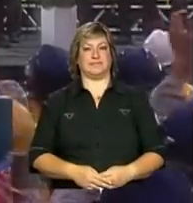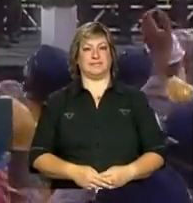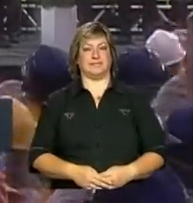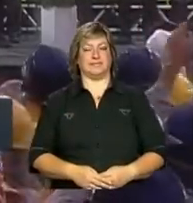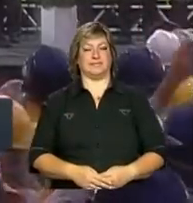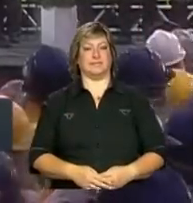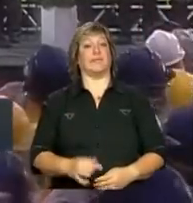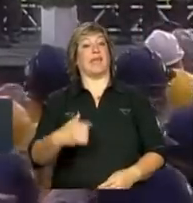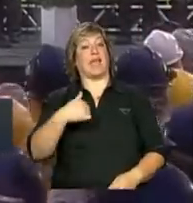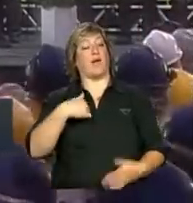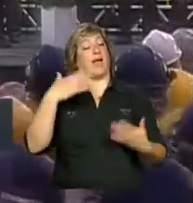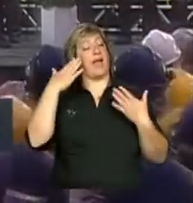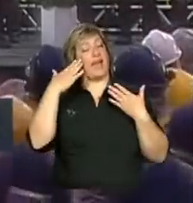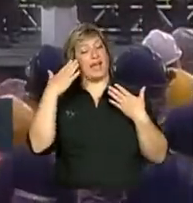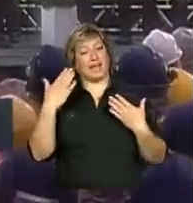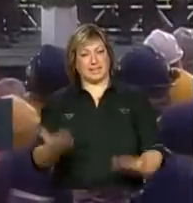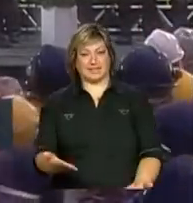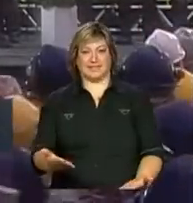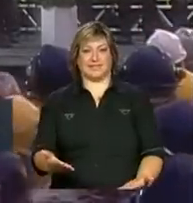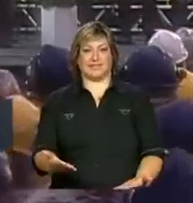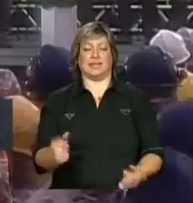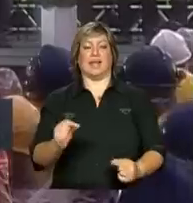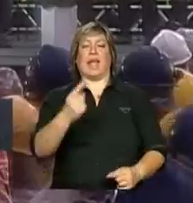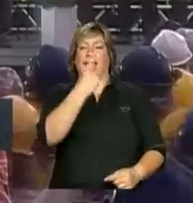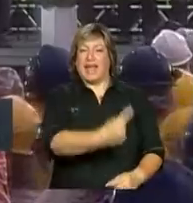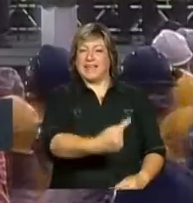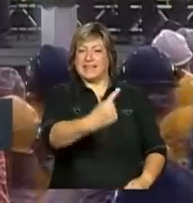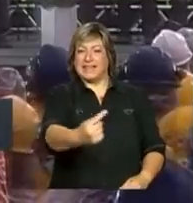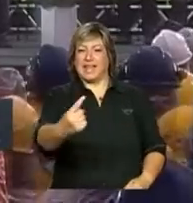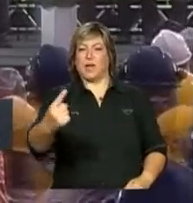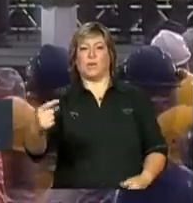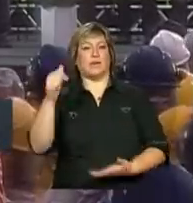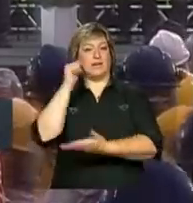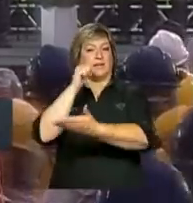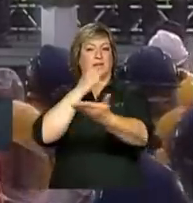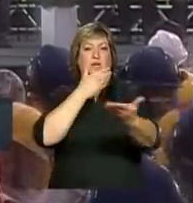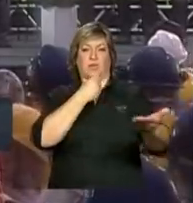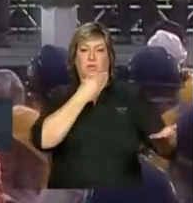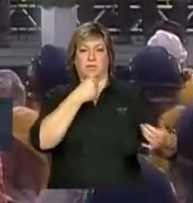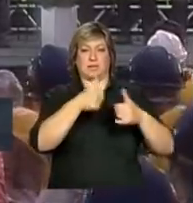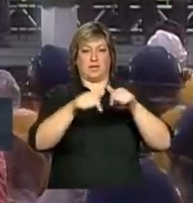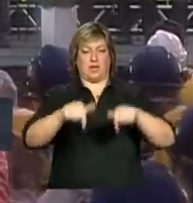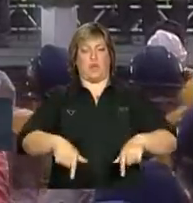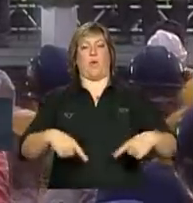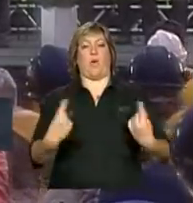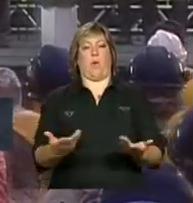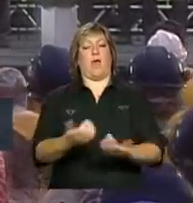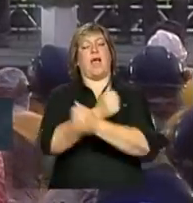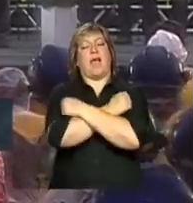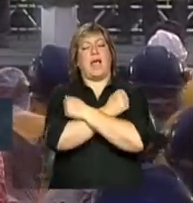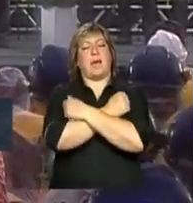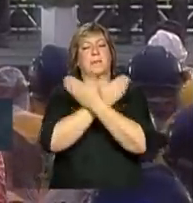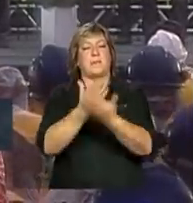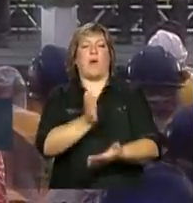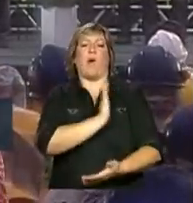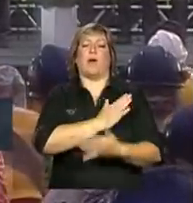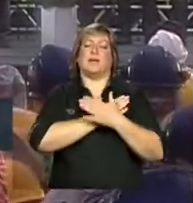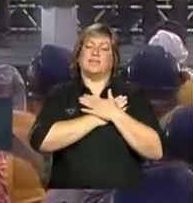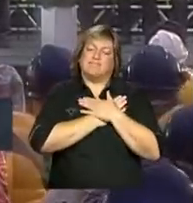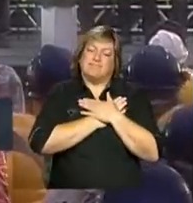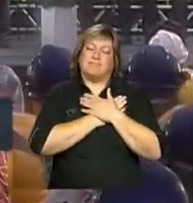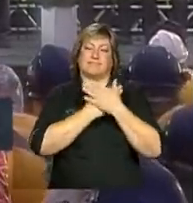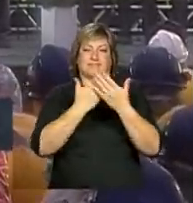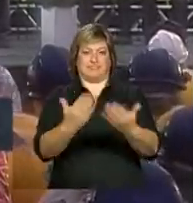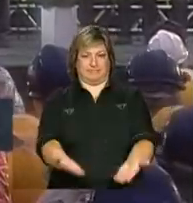E eu agradeço a cada um e a cada uma aqui presente Um abraço do fundo do meu